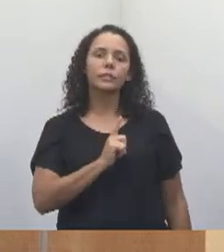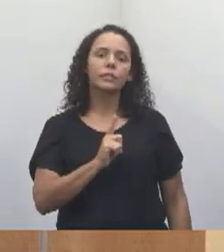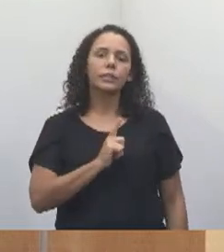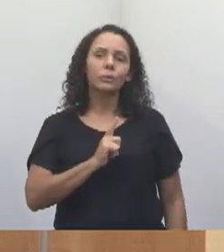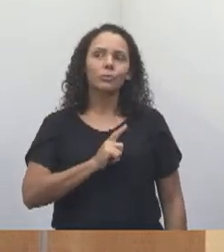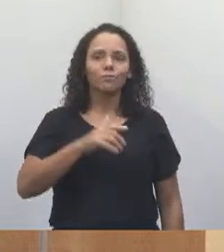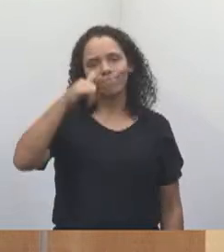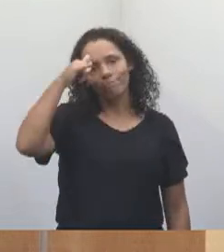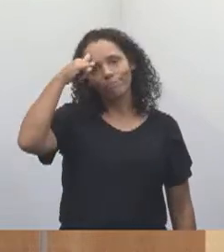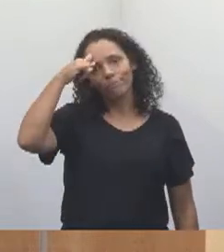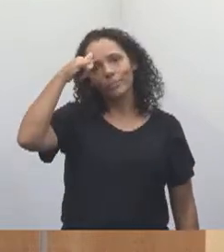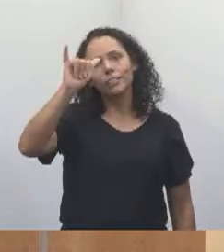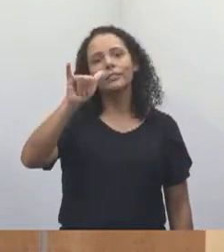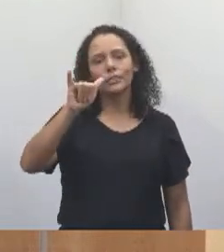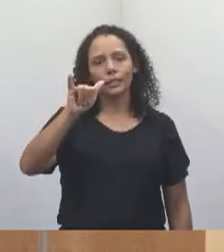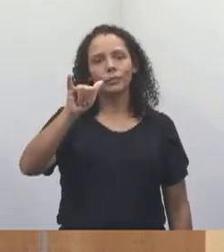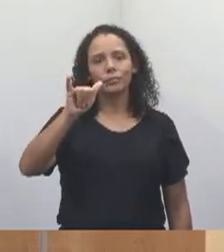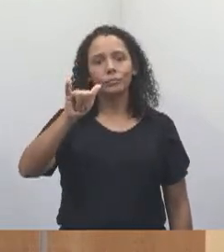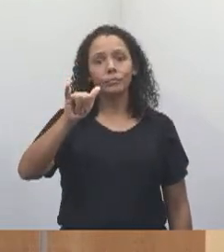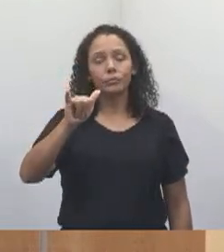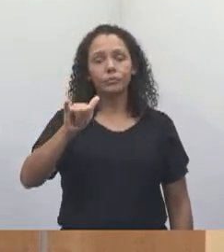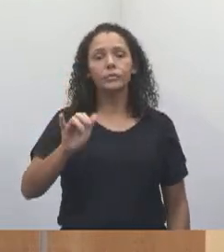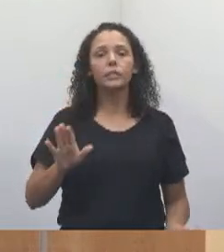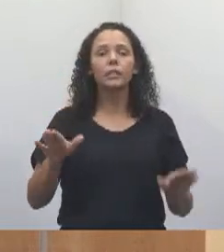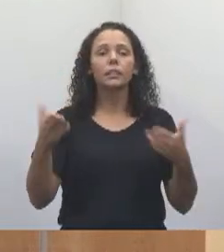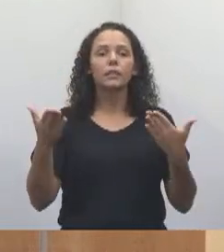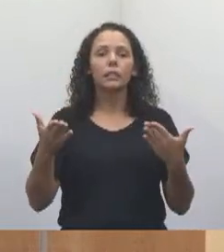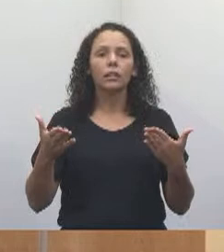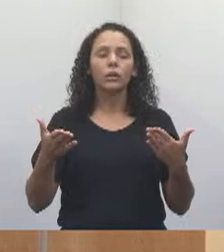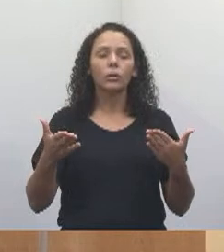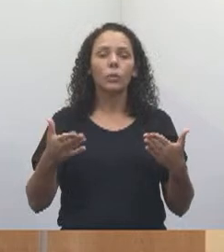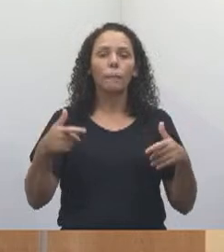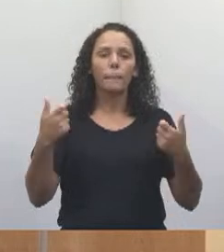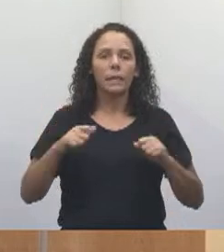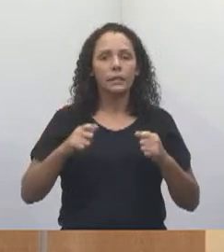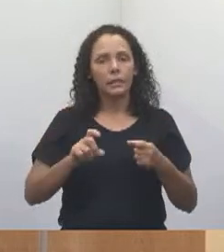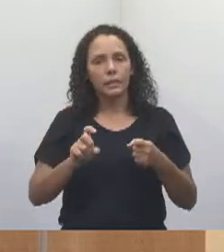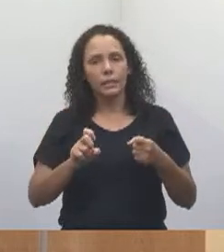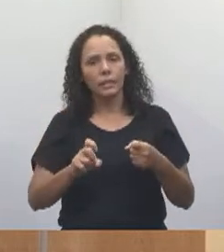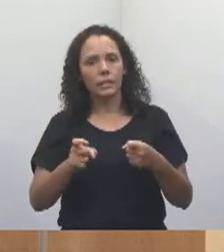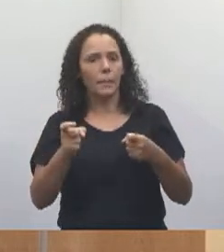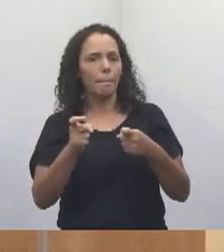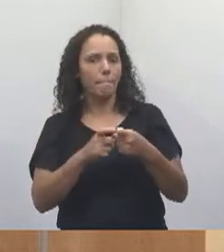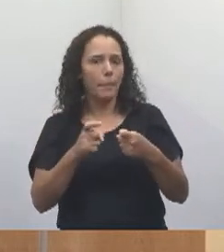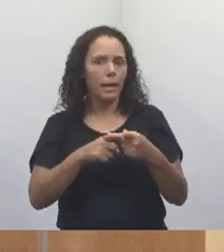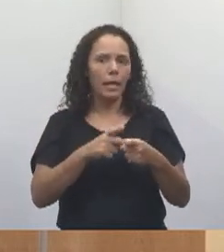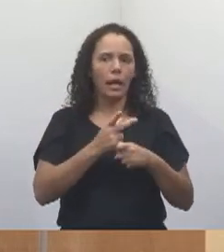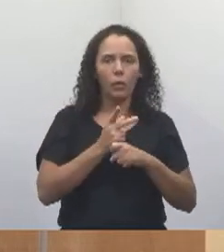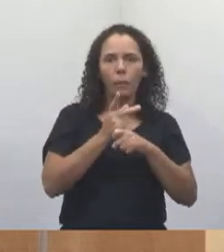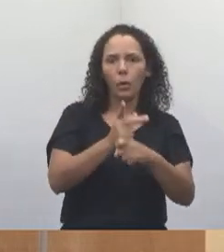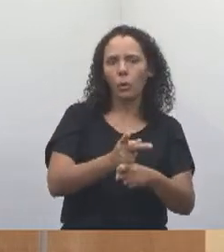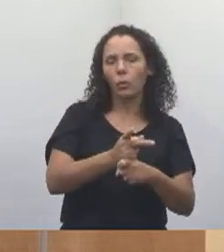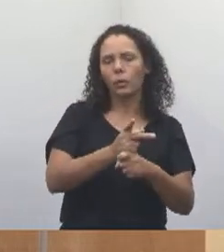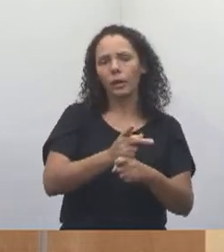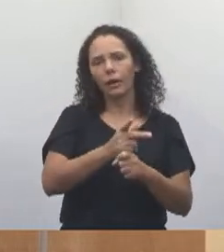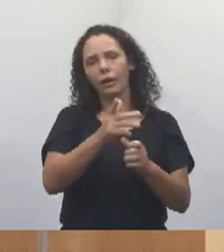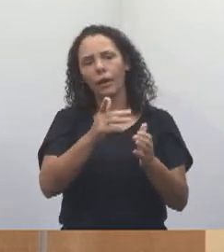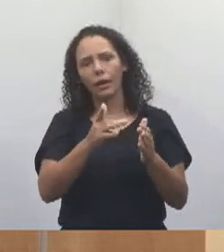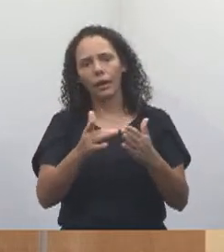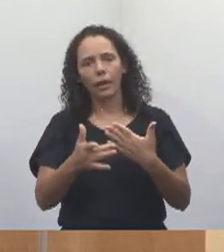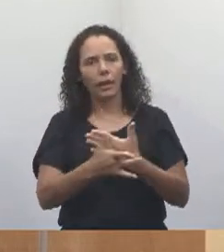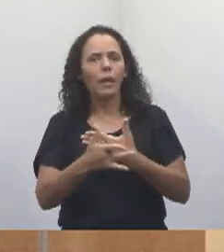prevenir do que remediar. Então, vá fazer os exames periódicos, isso é fundamental.